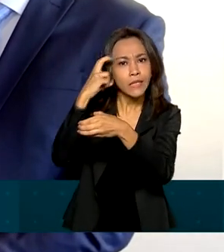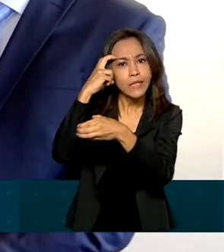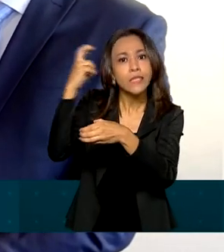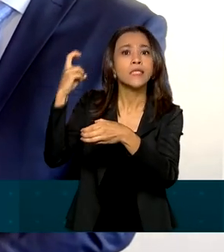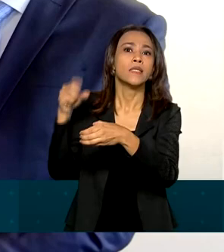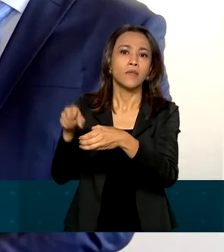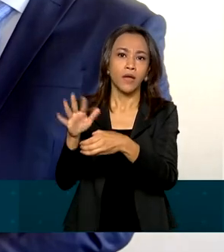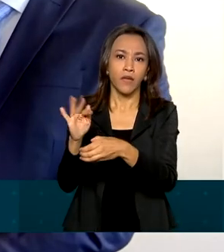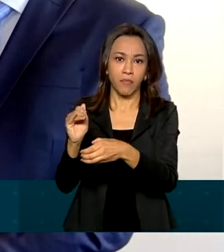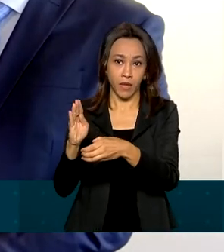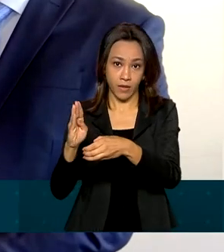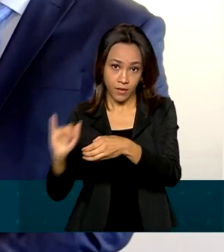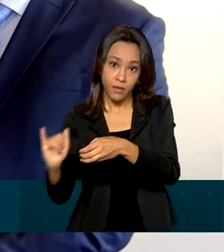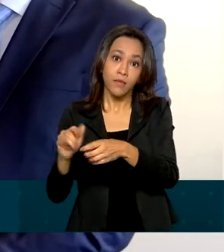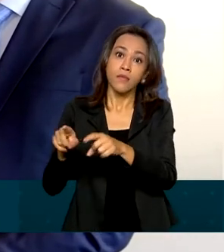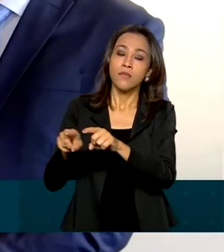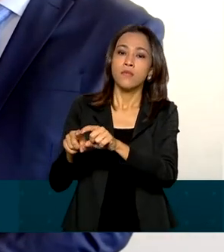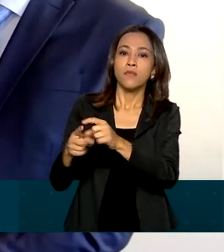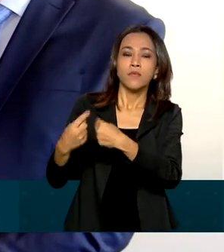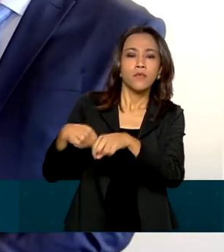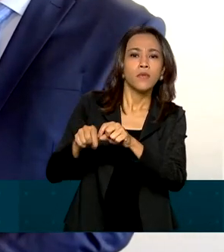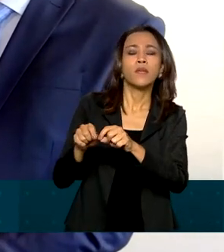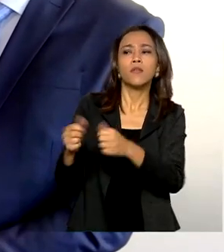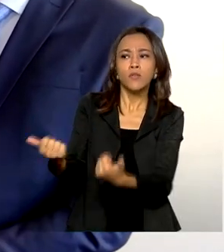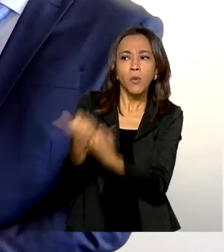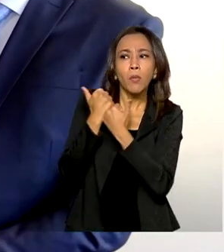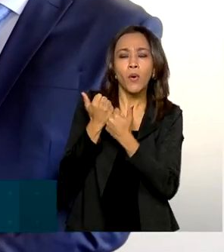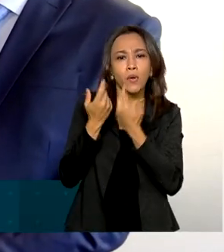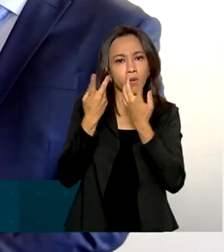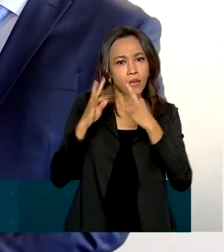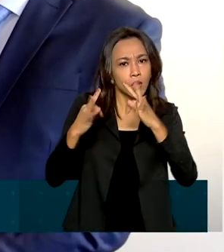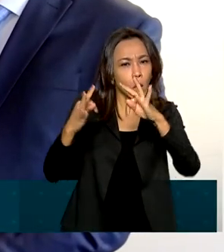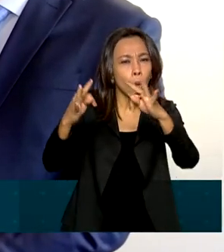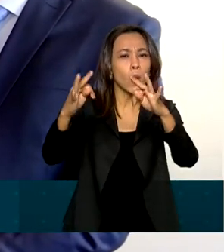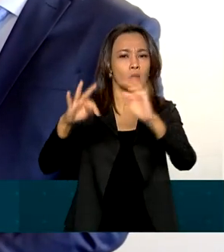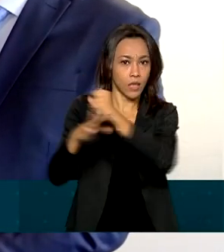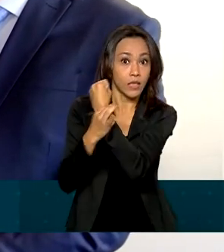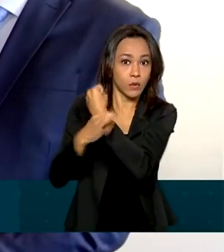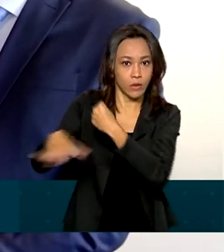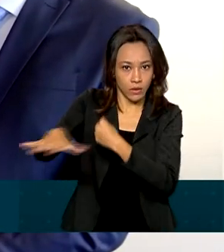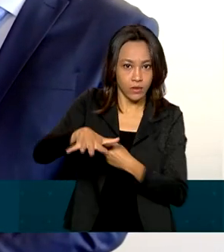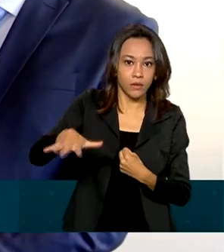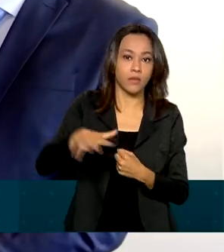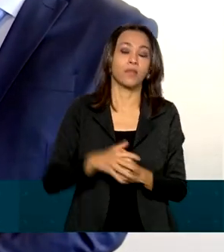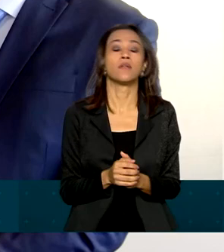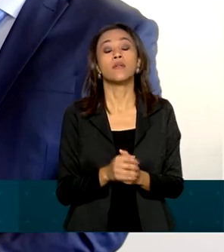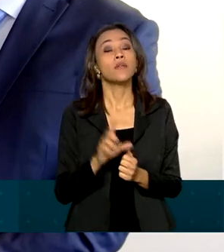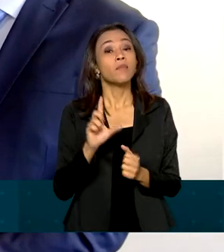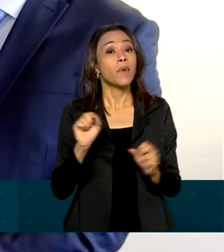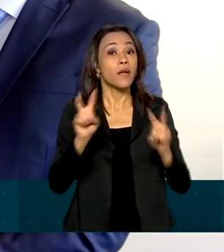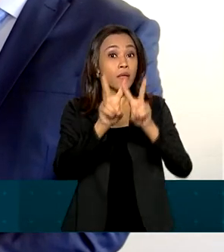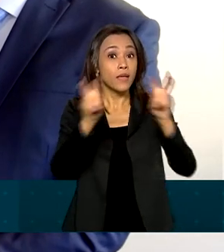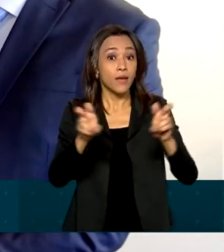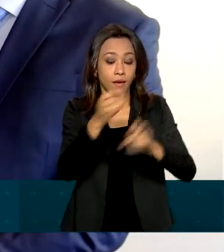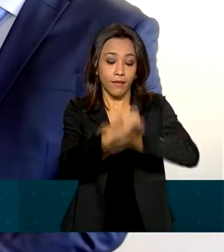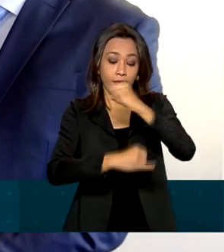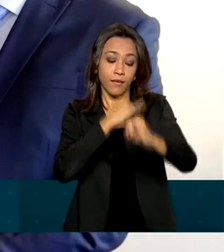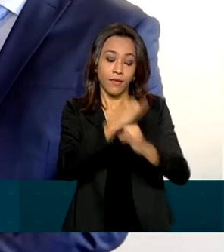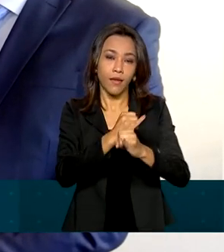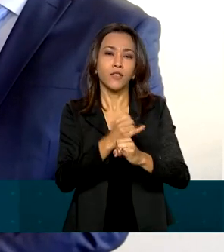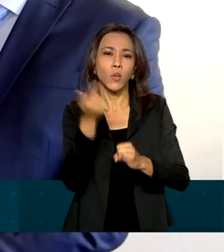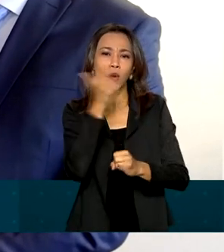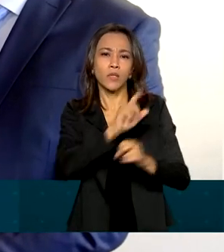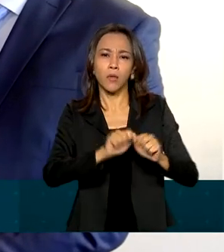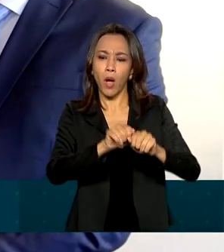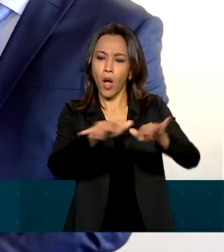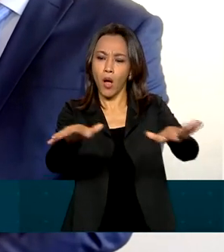a reunião com diversas empresas que nos deram algum suporte técnico para que possamos tomar a melhor decisão para que a internet de qualidade e segura chegue